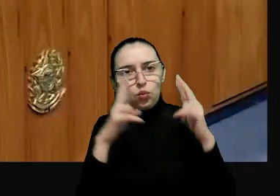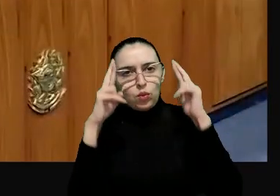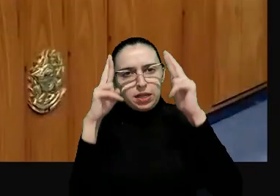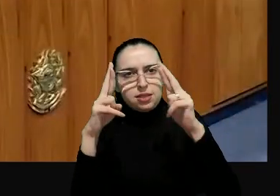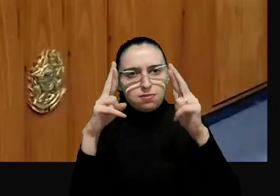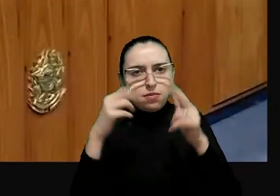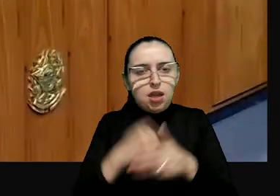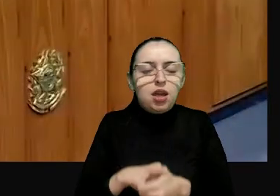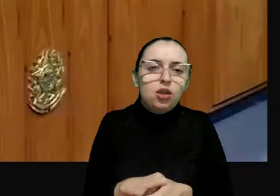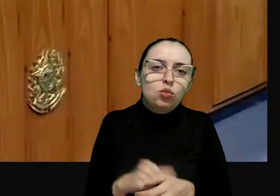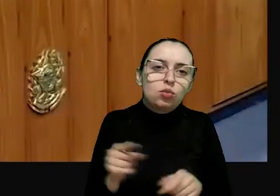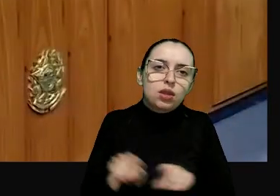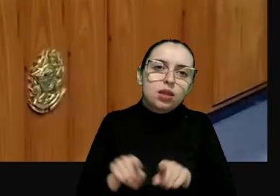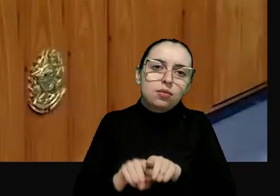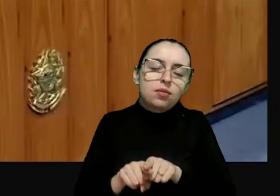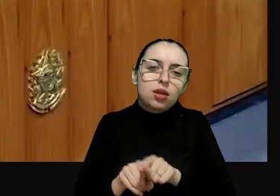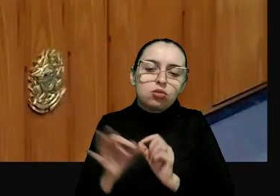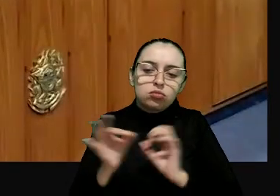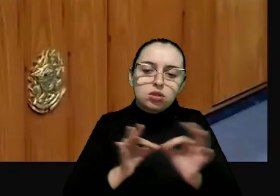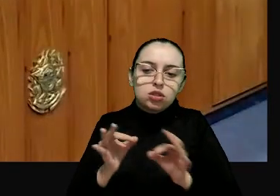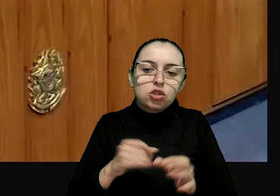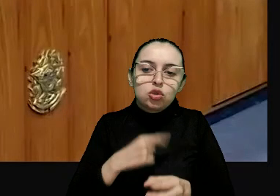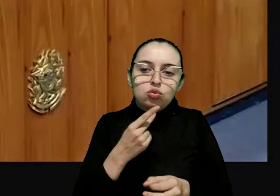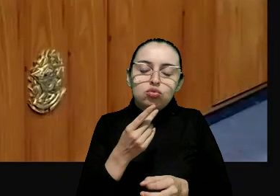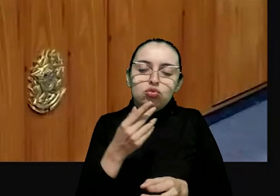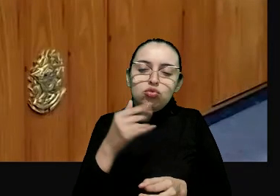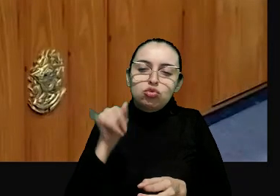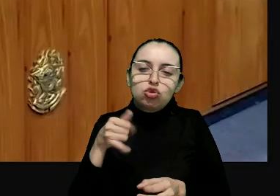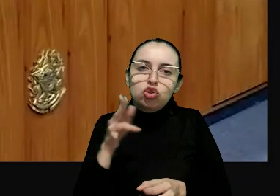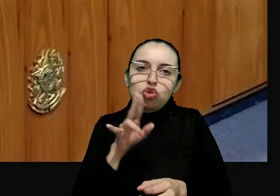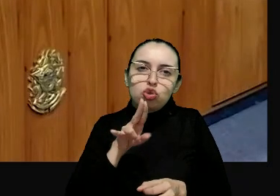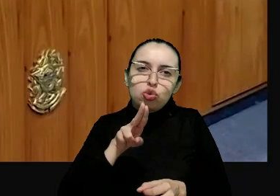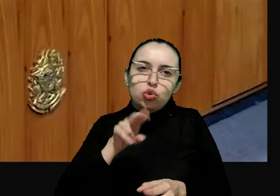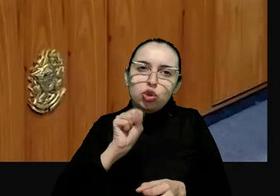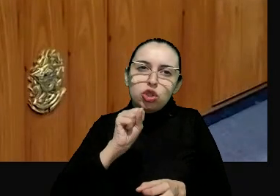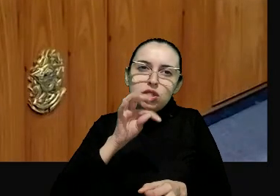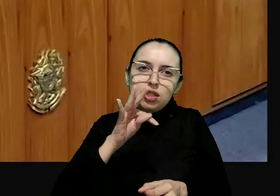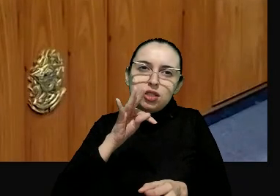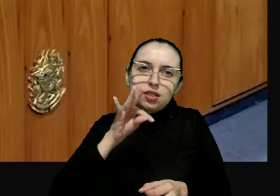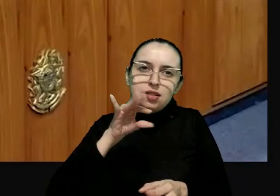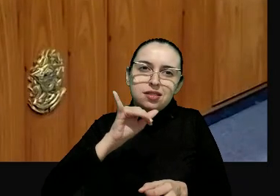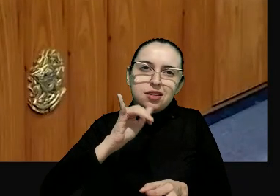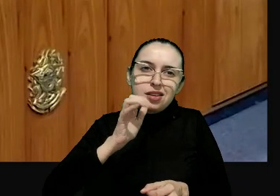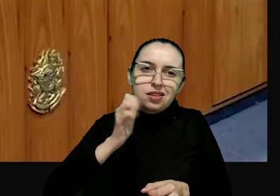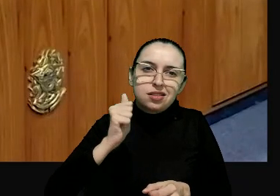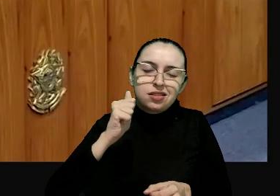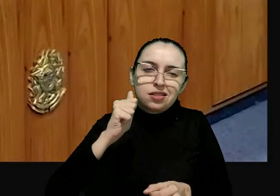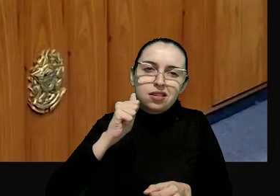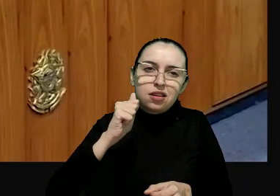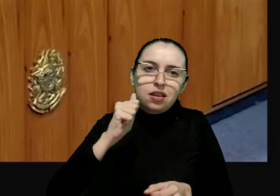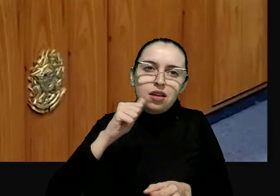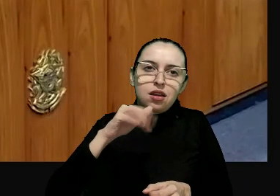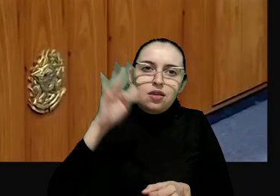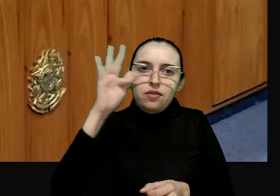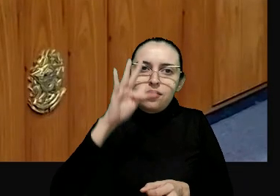o respeito que o Conselho da Justiça Federal dá a esse tema e